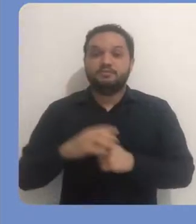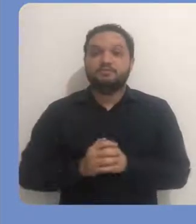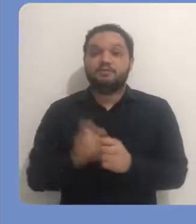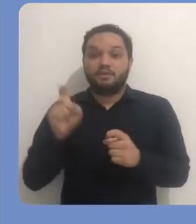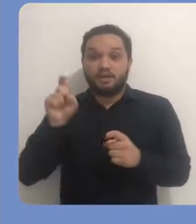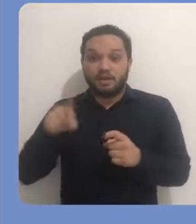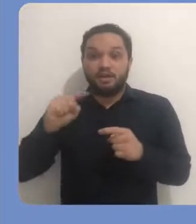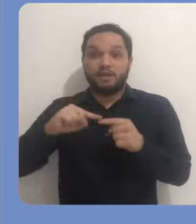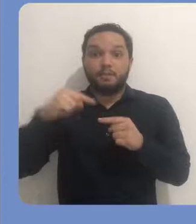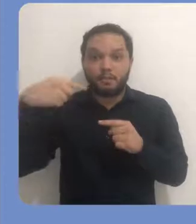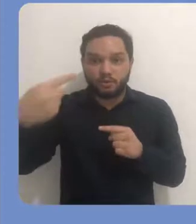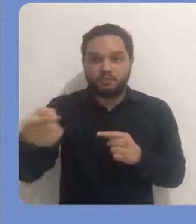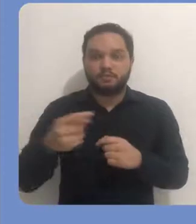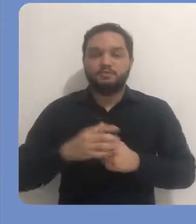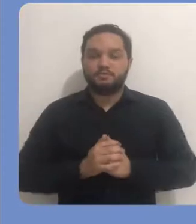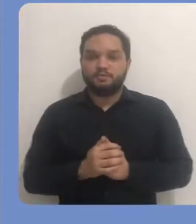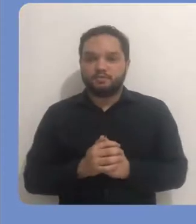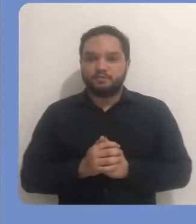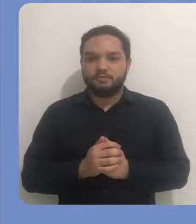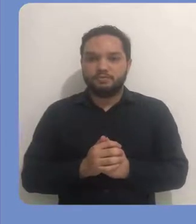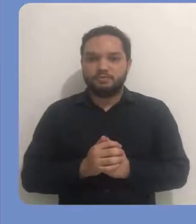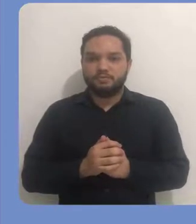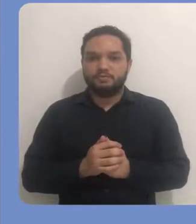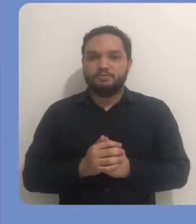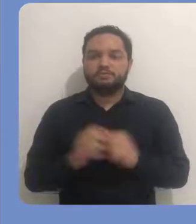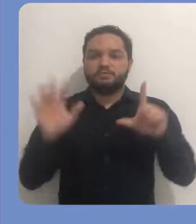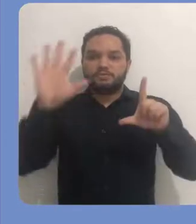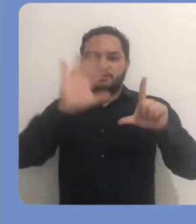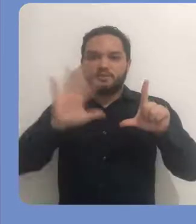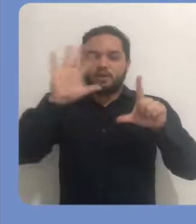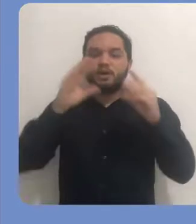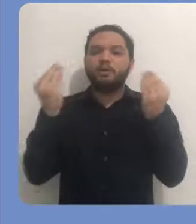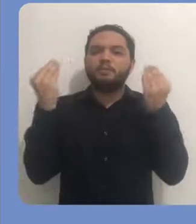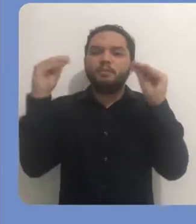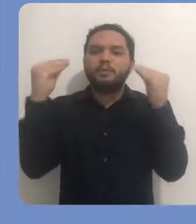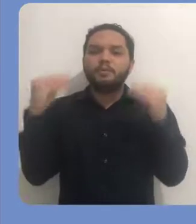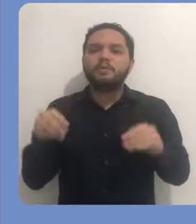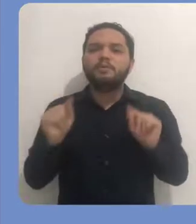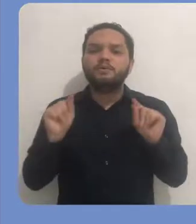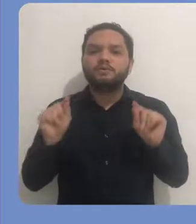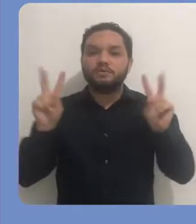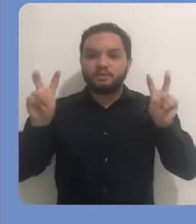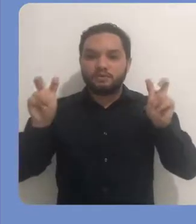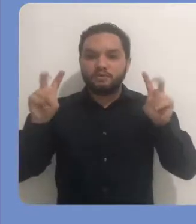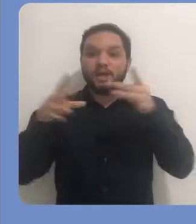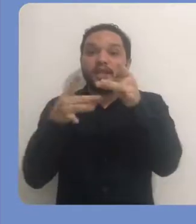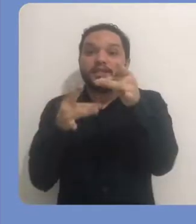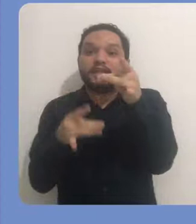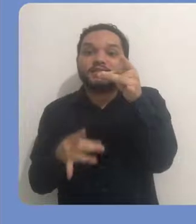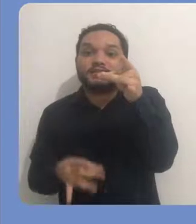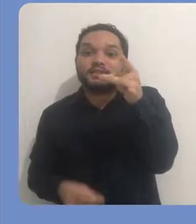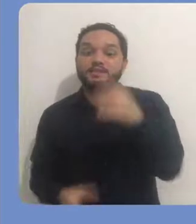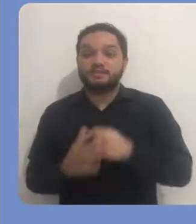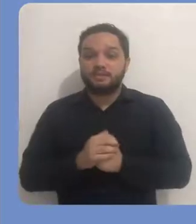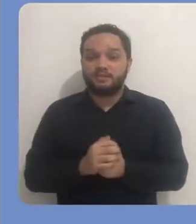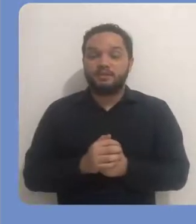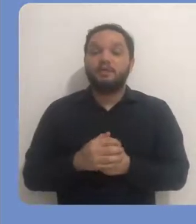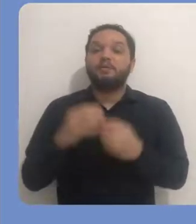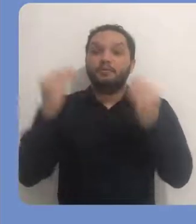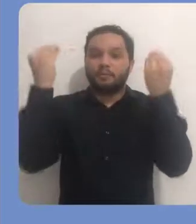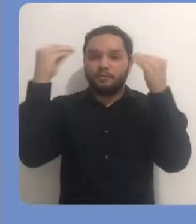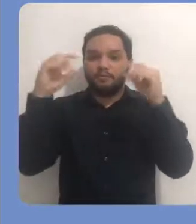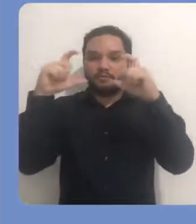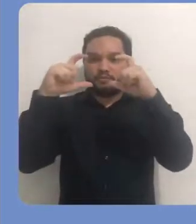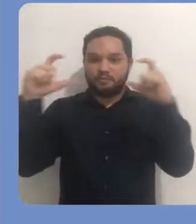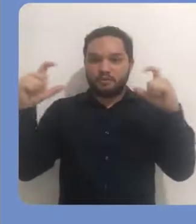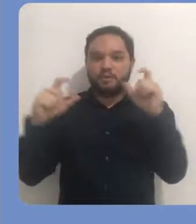Clique em Próximo para avançar. O próximo campo que deve ser preenchido diz respeito à descrição da obra. Se deve preencher